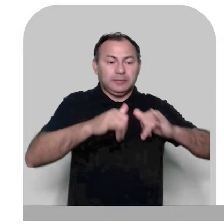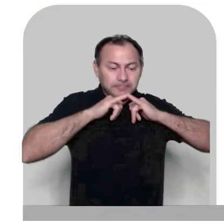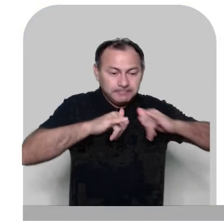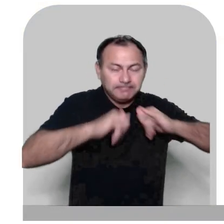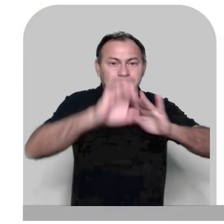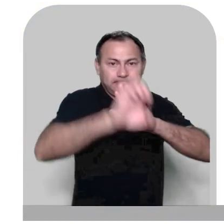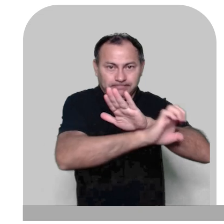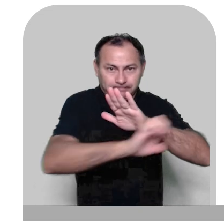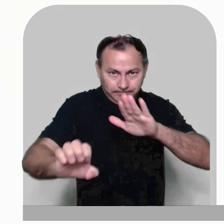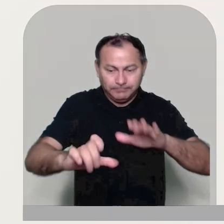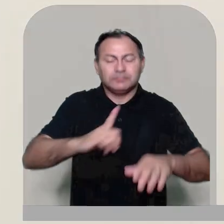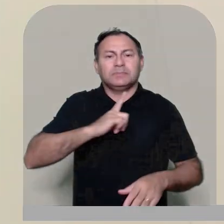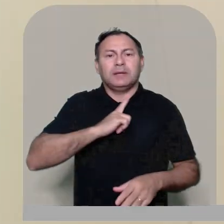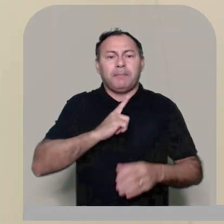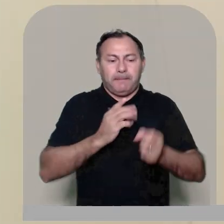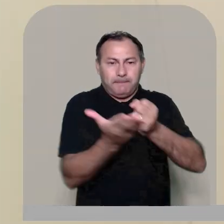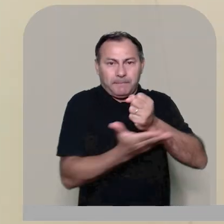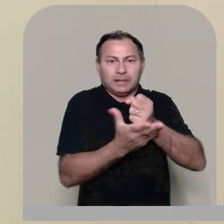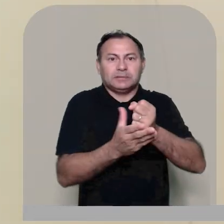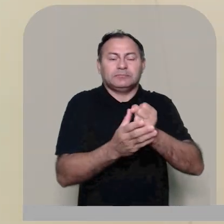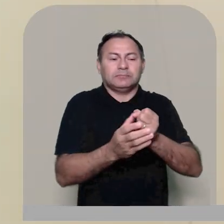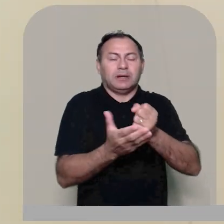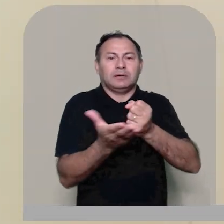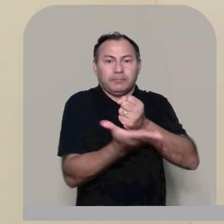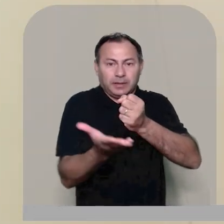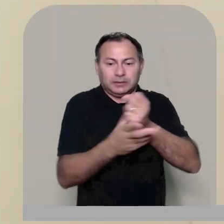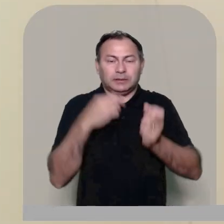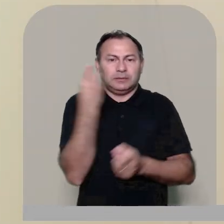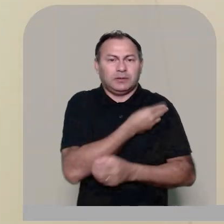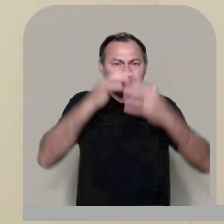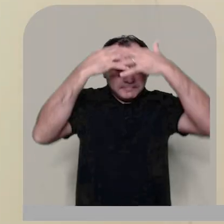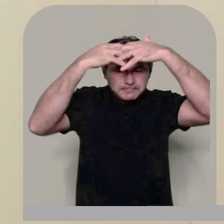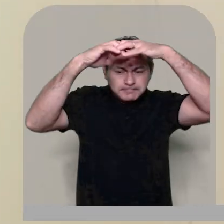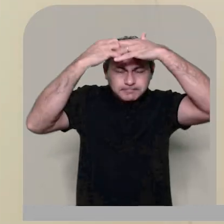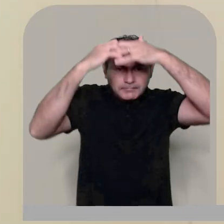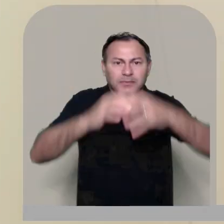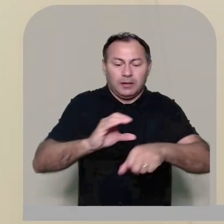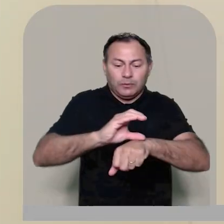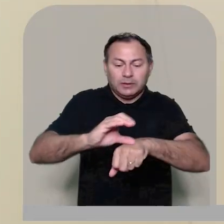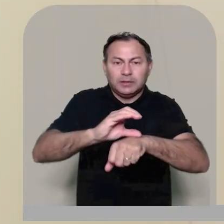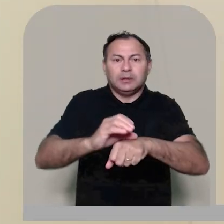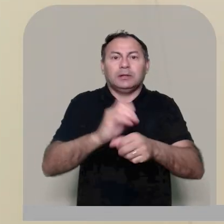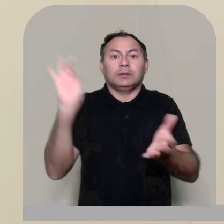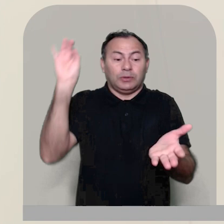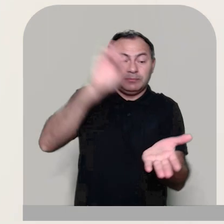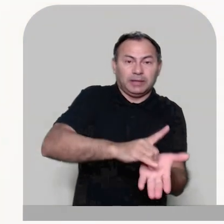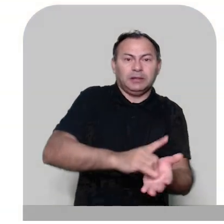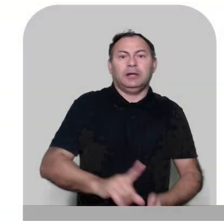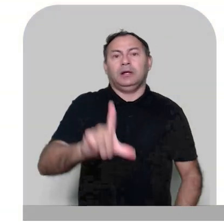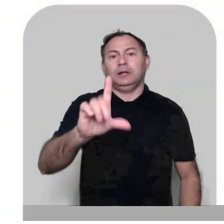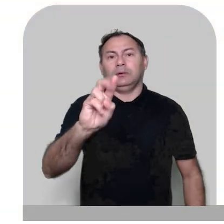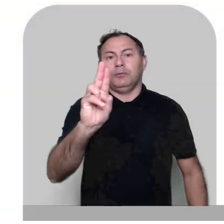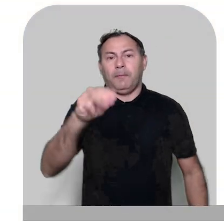tomaremos como base alicerce de nossa reflexão a constituição dogmática